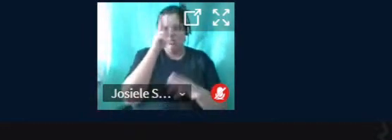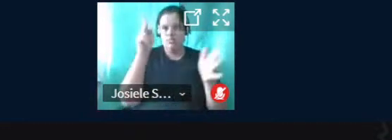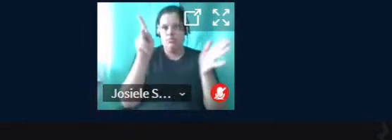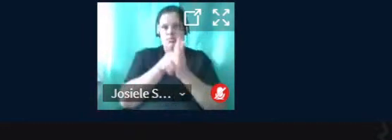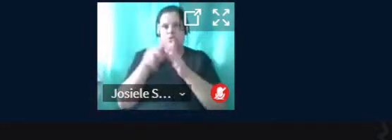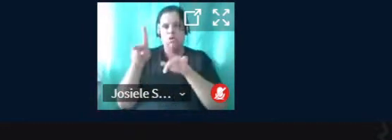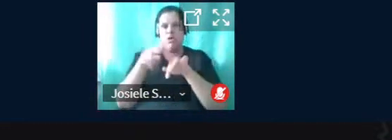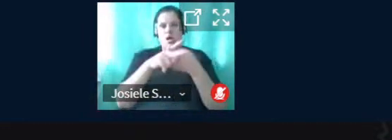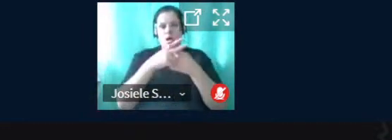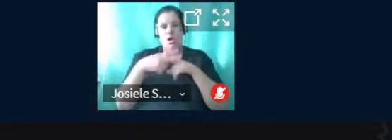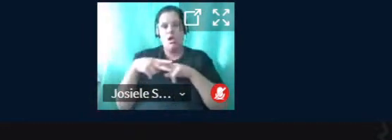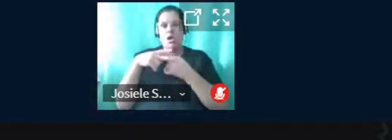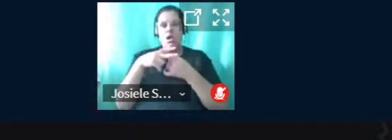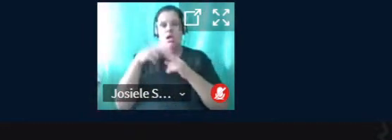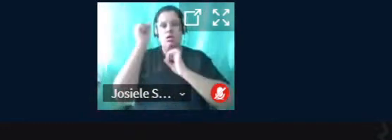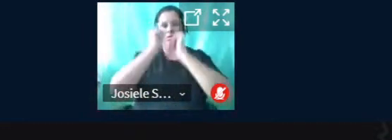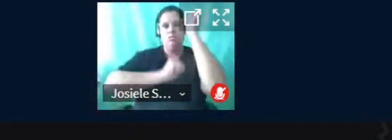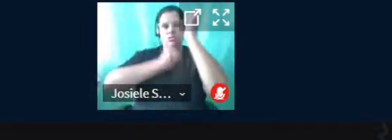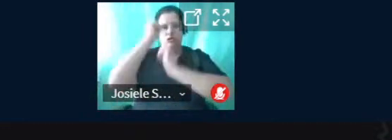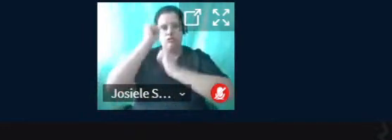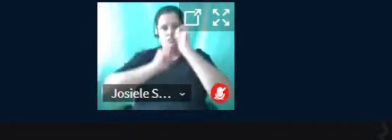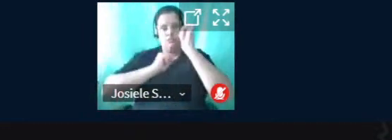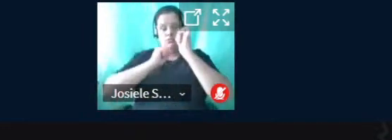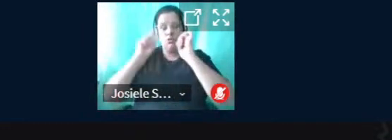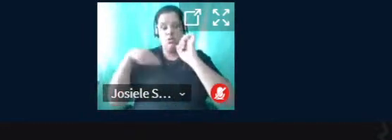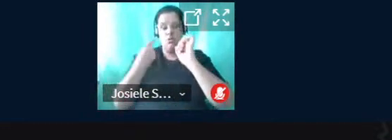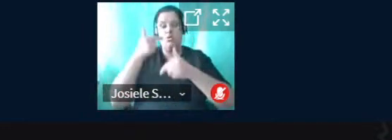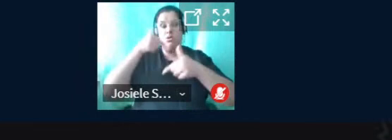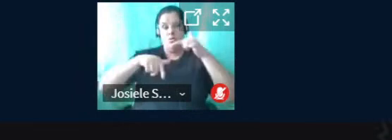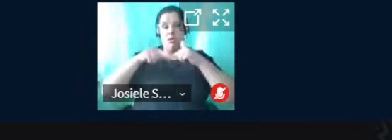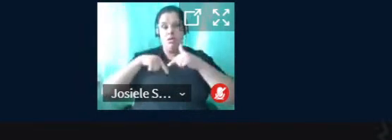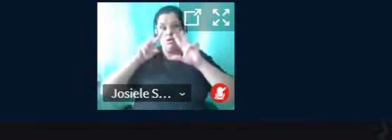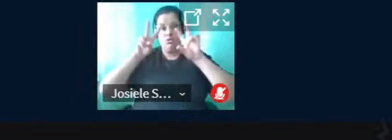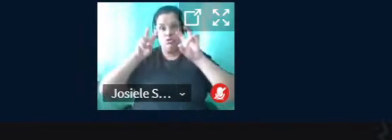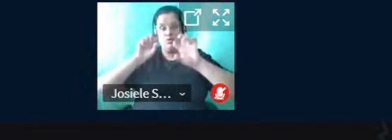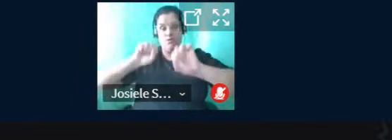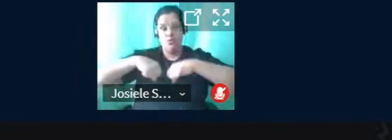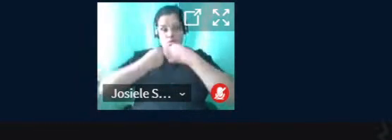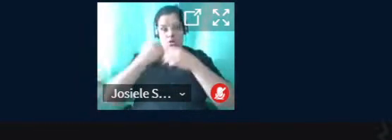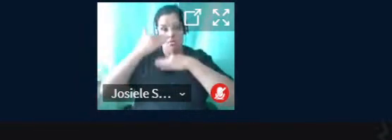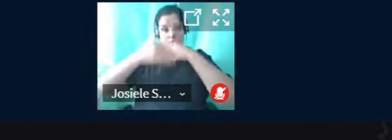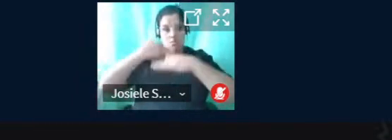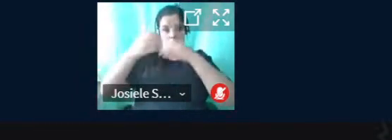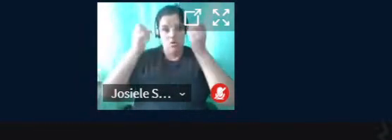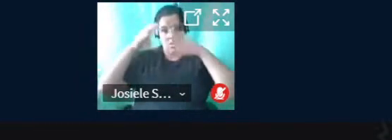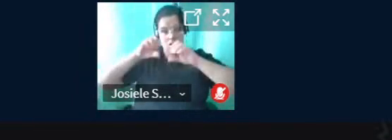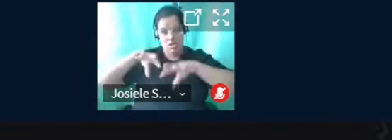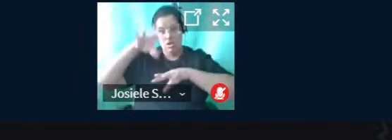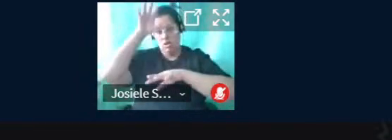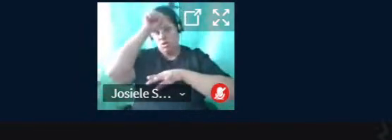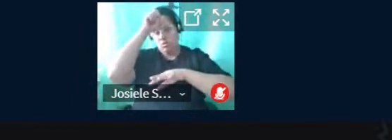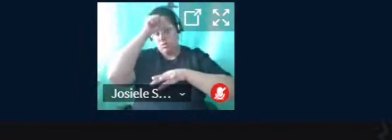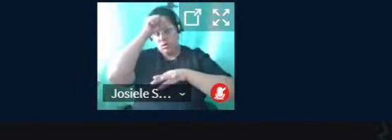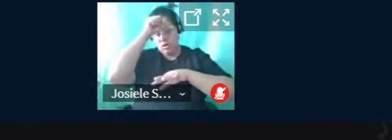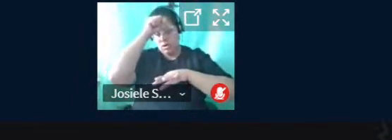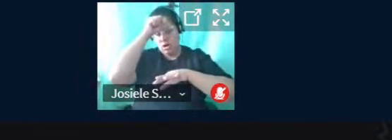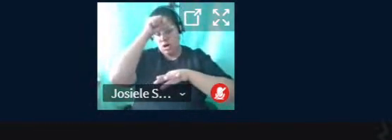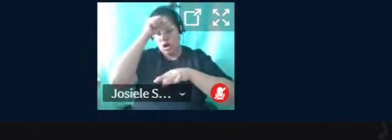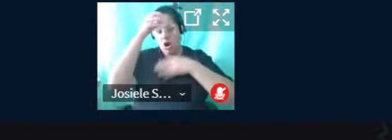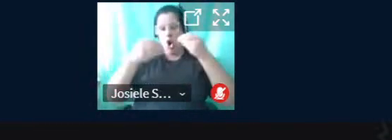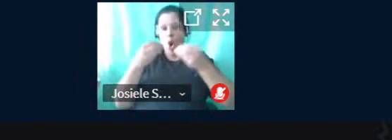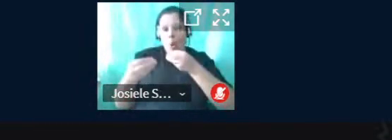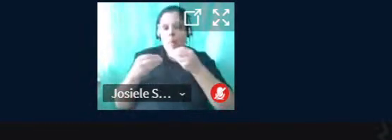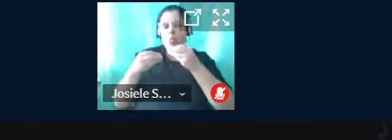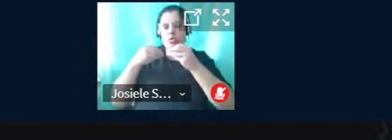industrial do campus Rio Grande. O nosso trabalho tem por título o fortalecimento do processo de ensino-aprendizagem através do